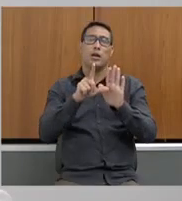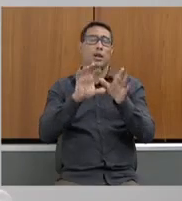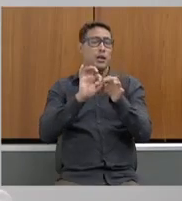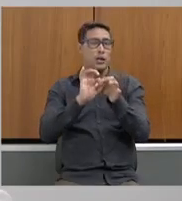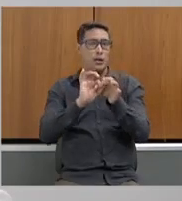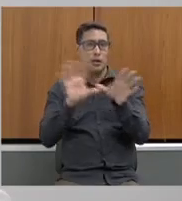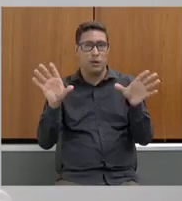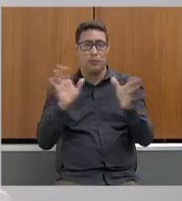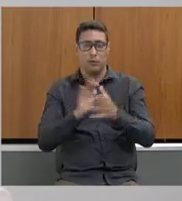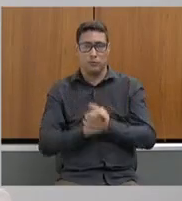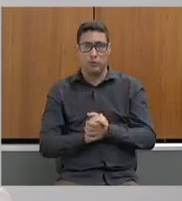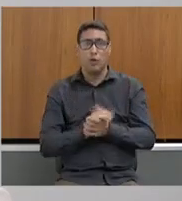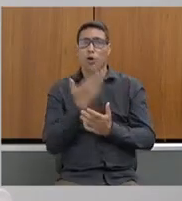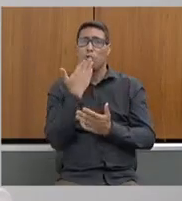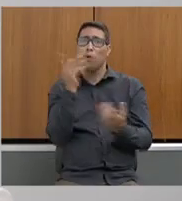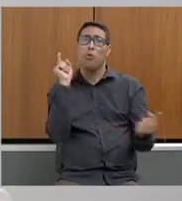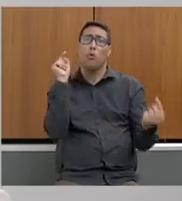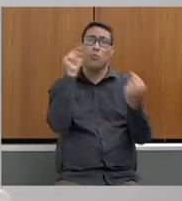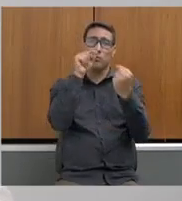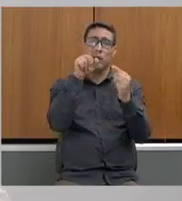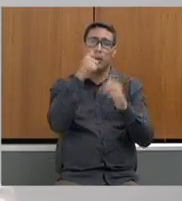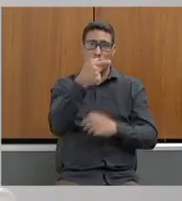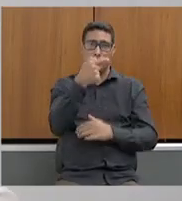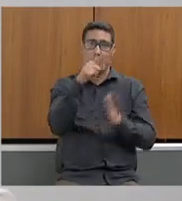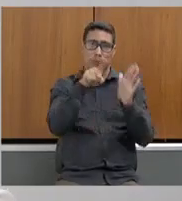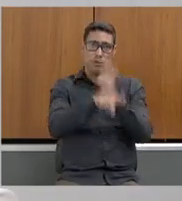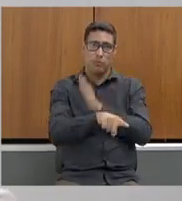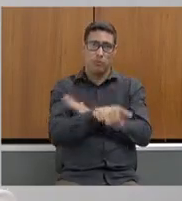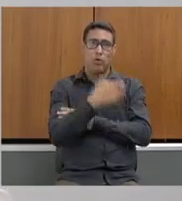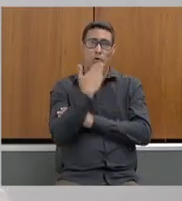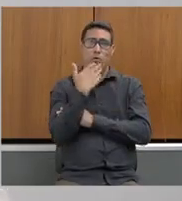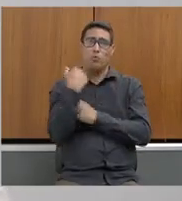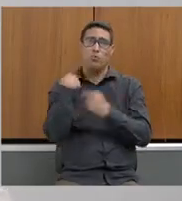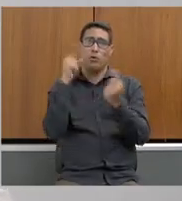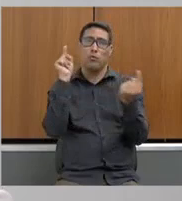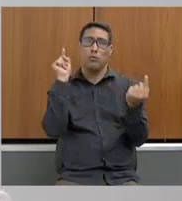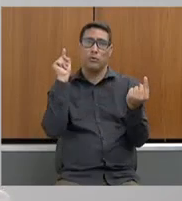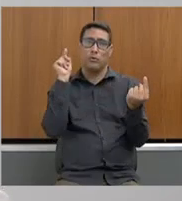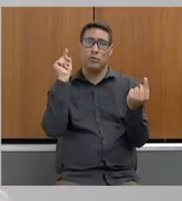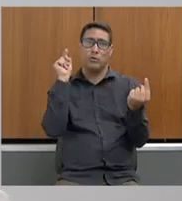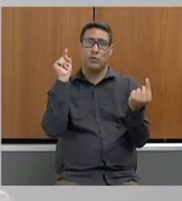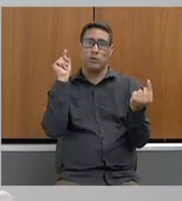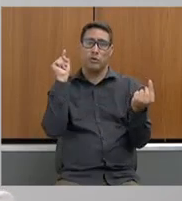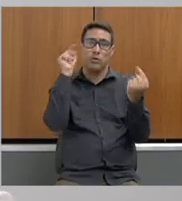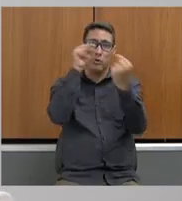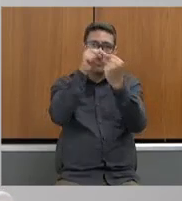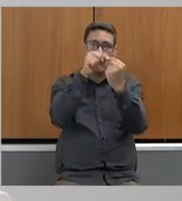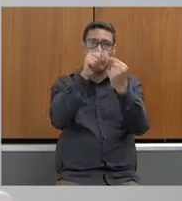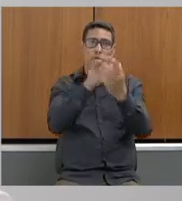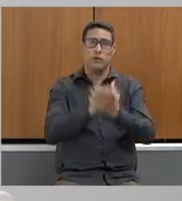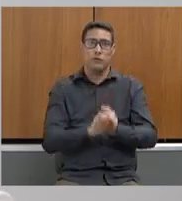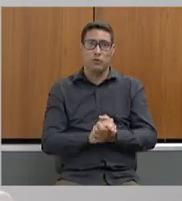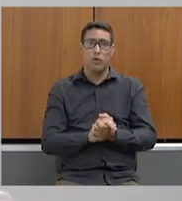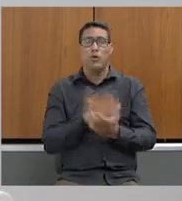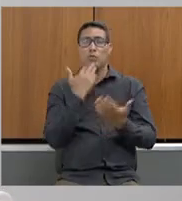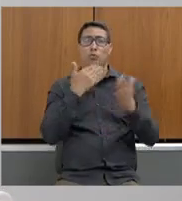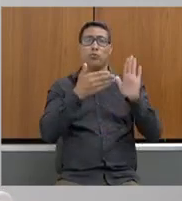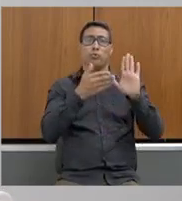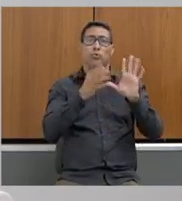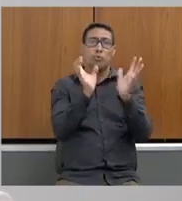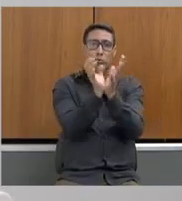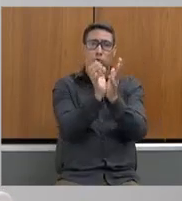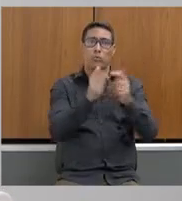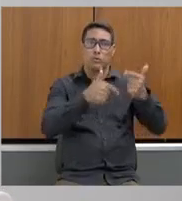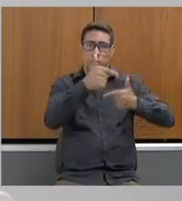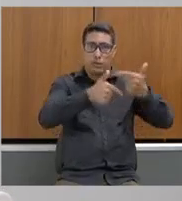Qual é o objetivo? Sétima pergunta. Estou indo rapidinho, porque são só três minutos, eu tenho dez segundos. Qual é o objetivo do grupo de trabalho